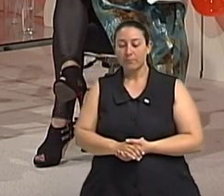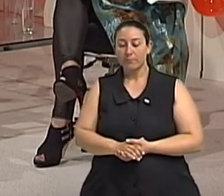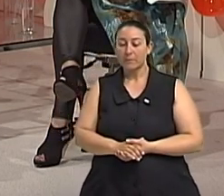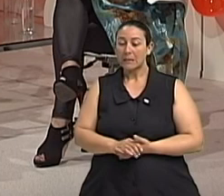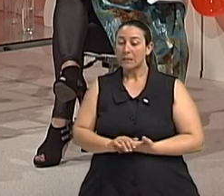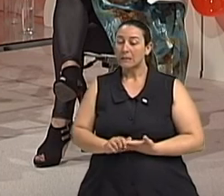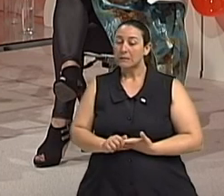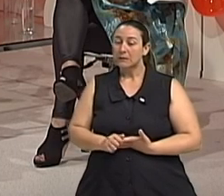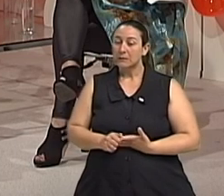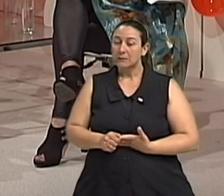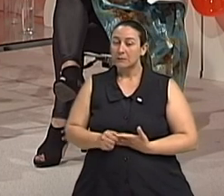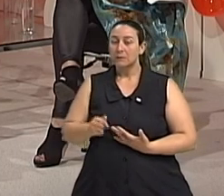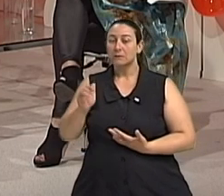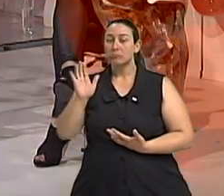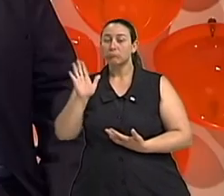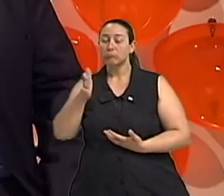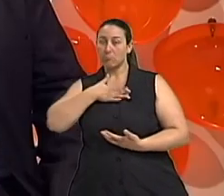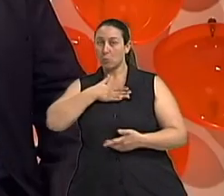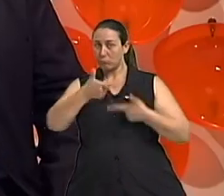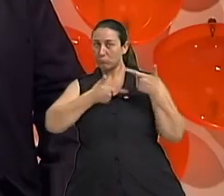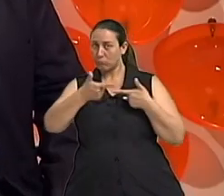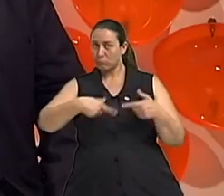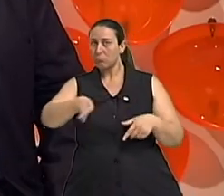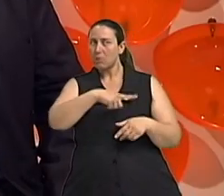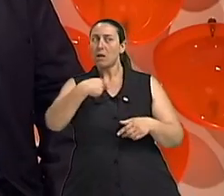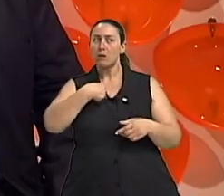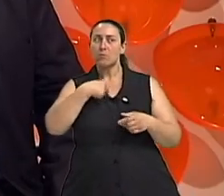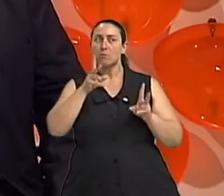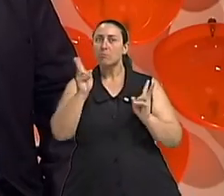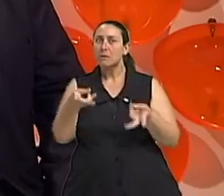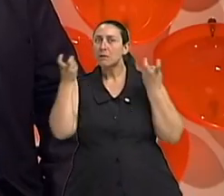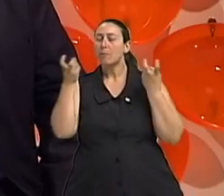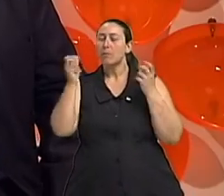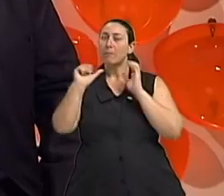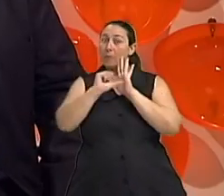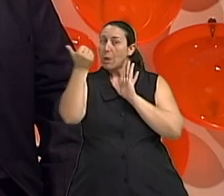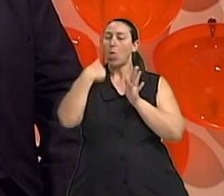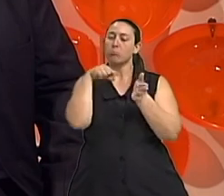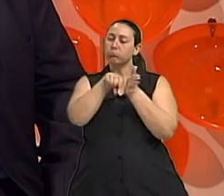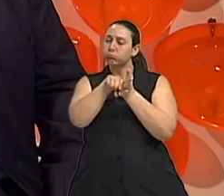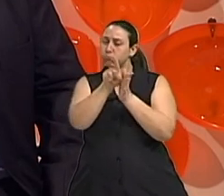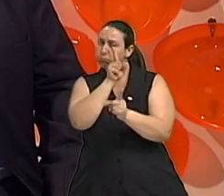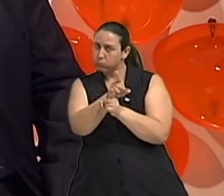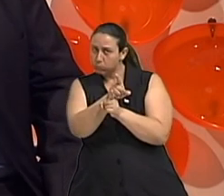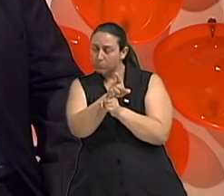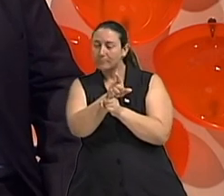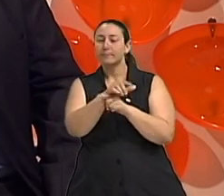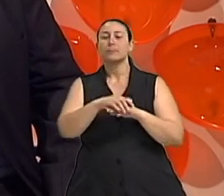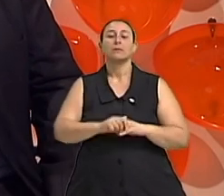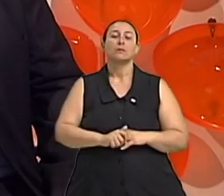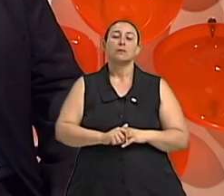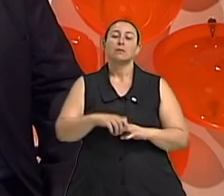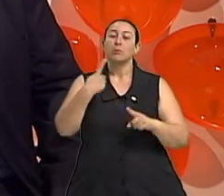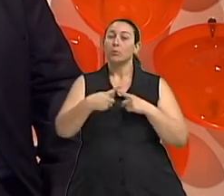Eu, na minha atividade, eu exerço principalmente o diagnóstico. Ah, ok. O tratamento,